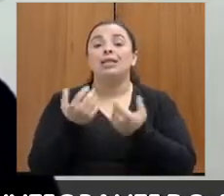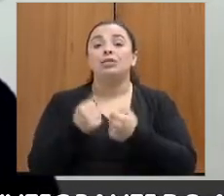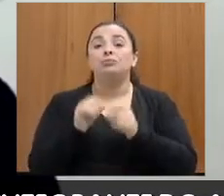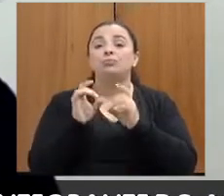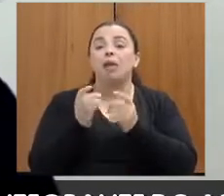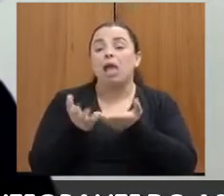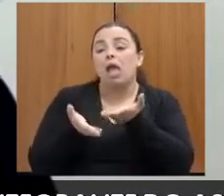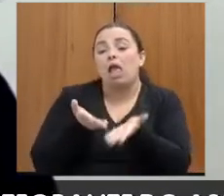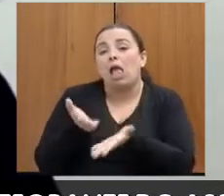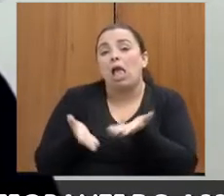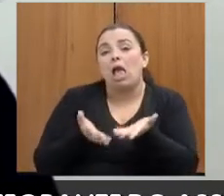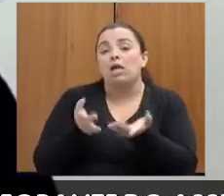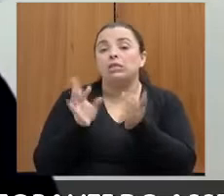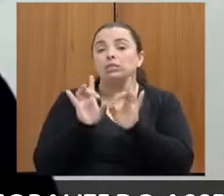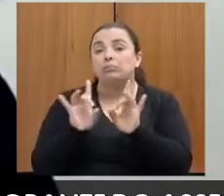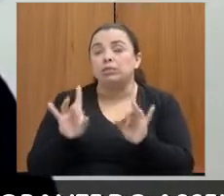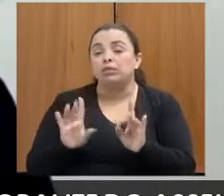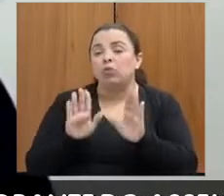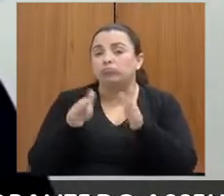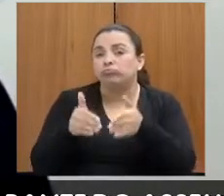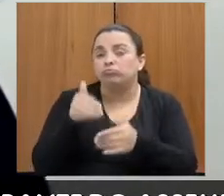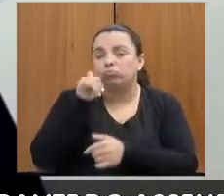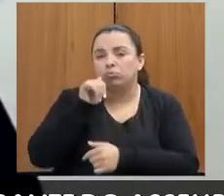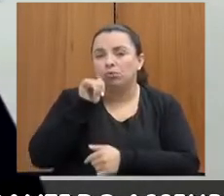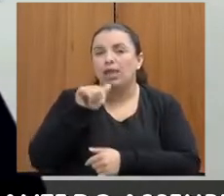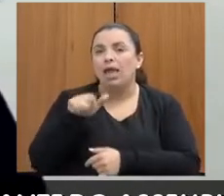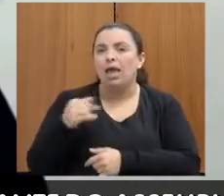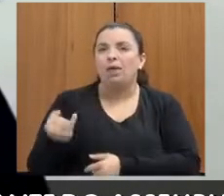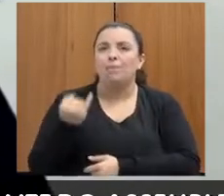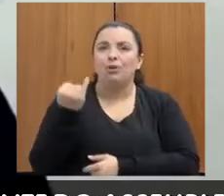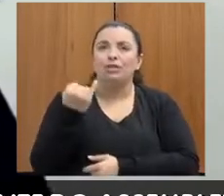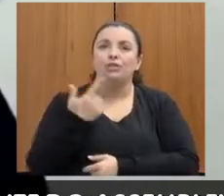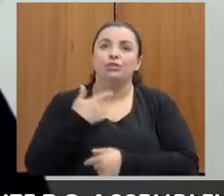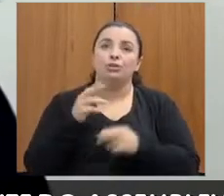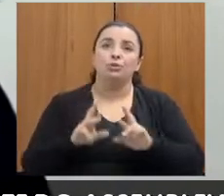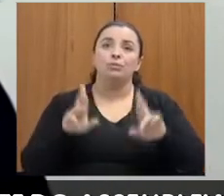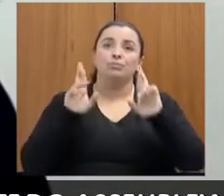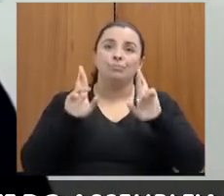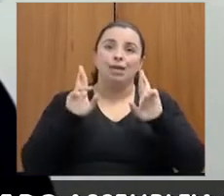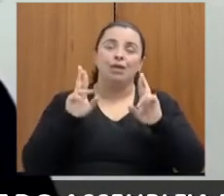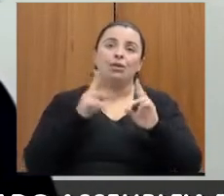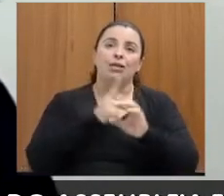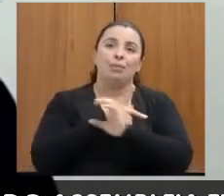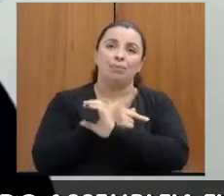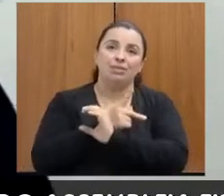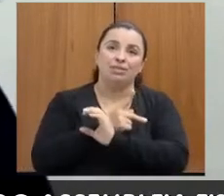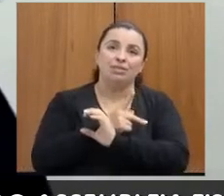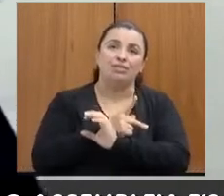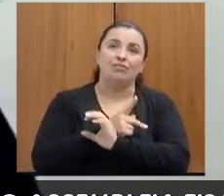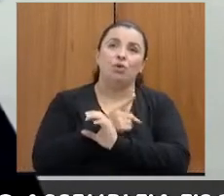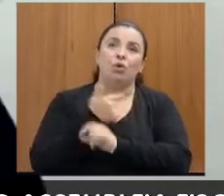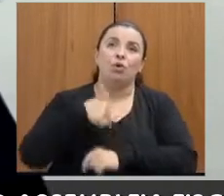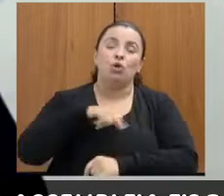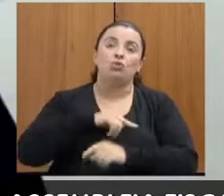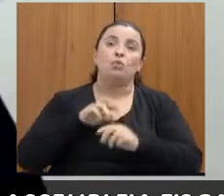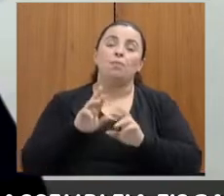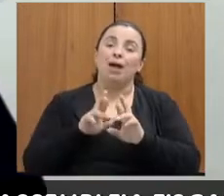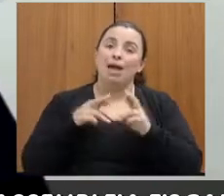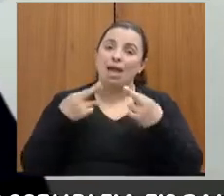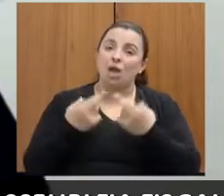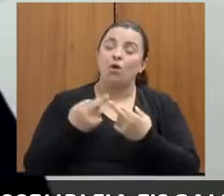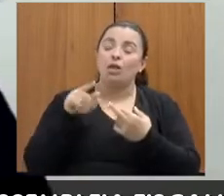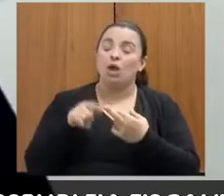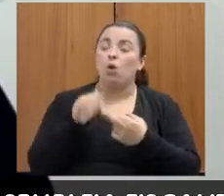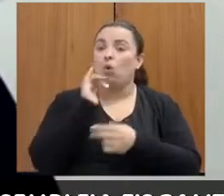importância. Eu espero que na Polícia Civil daqui a alguns anos a gente possa estar em uma reunião como essa relatando os